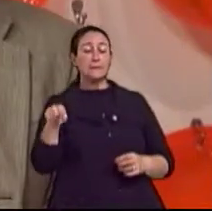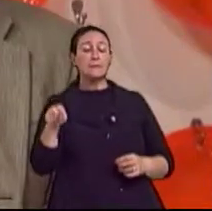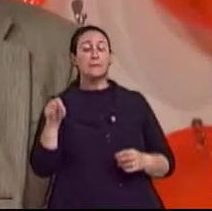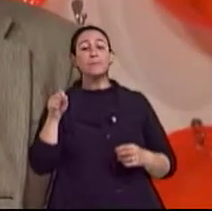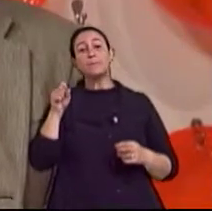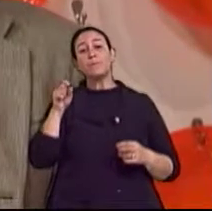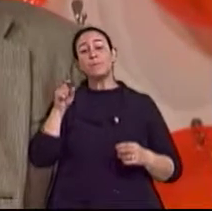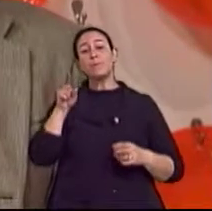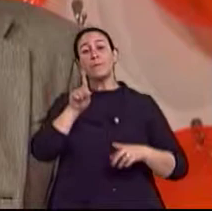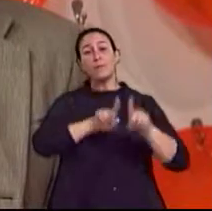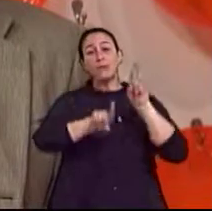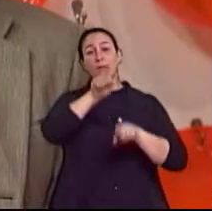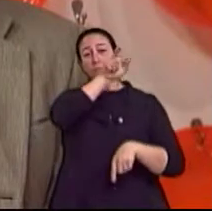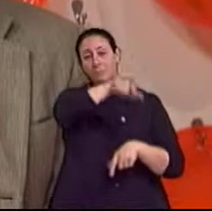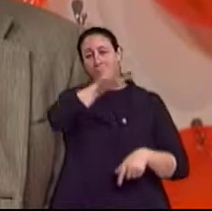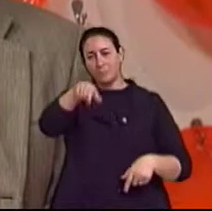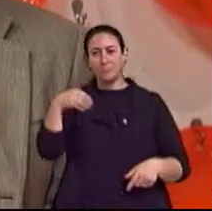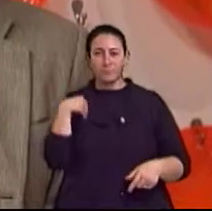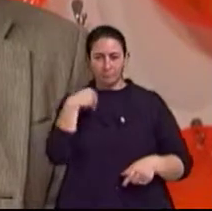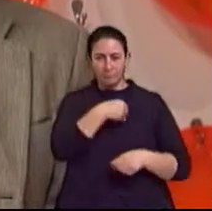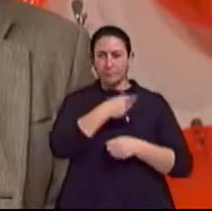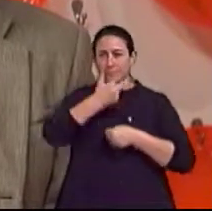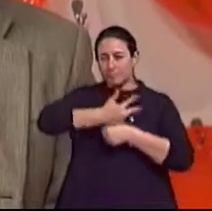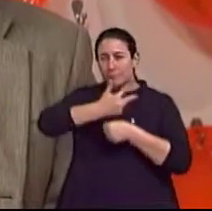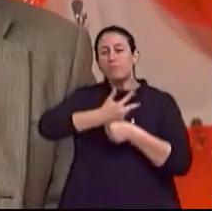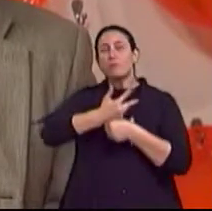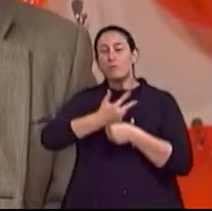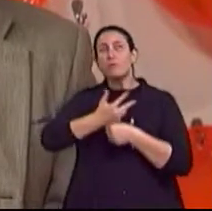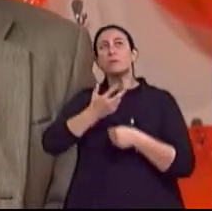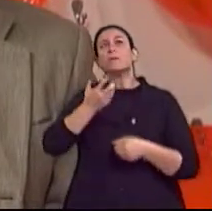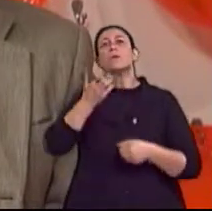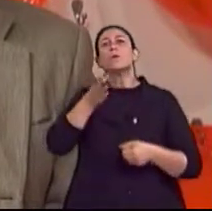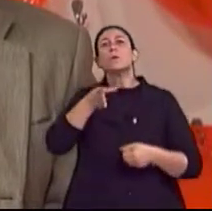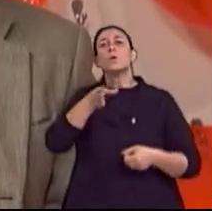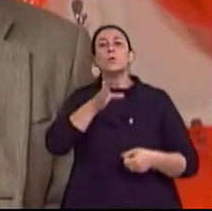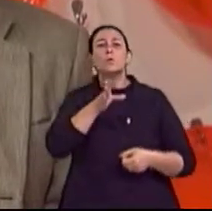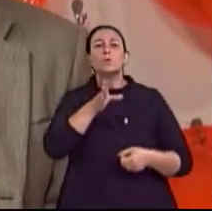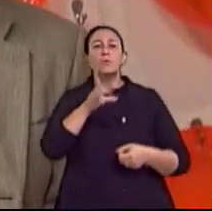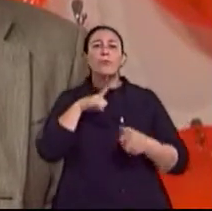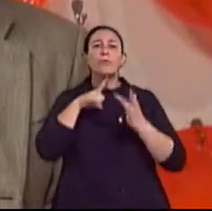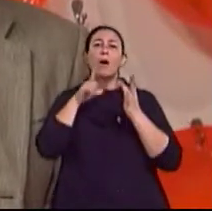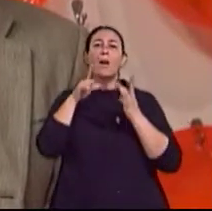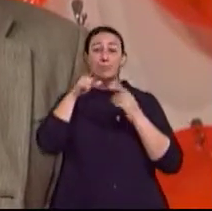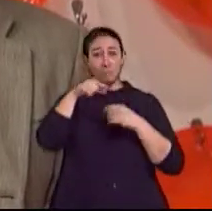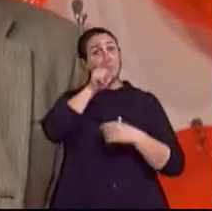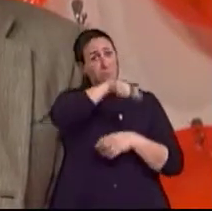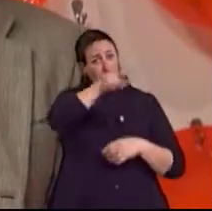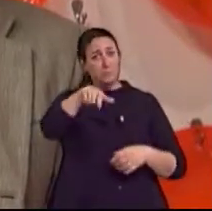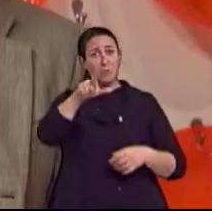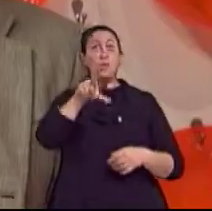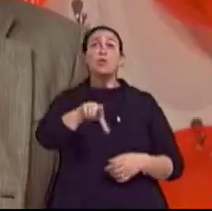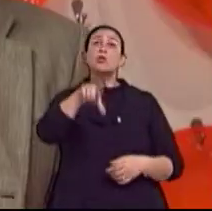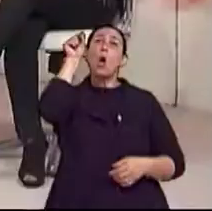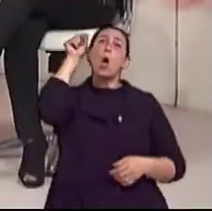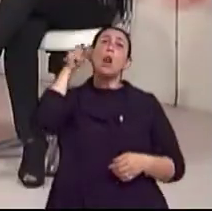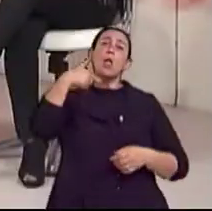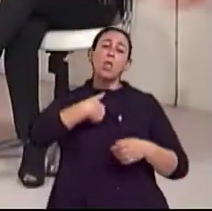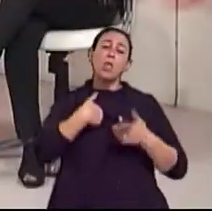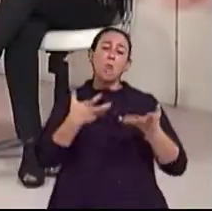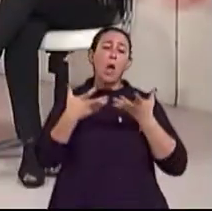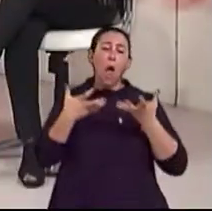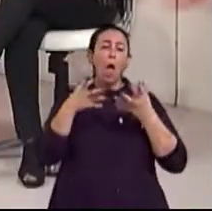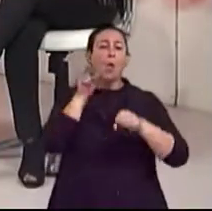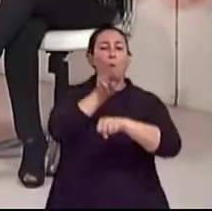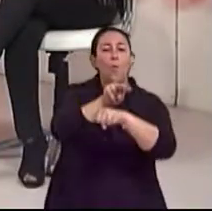especialidade porque tiveram, em geral, um excelente vínculo com seus avós. Ah, é por isso que eles vão ser geriatras. Exatamente.